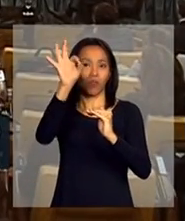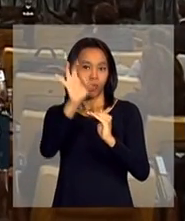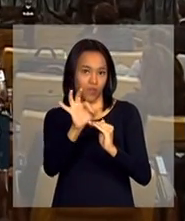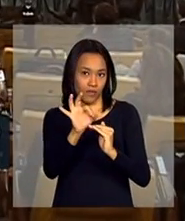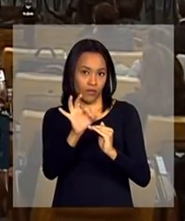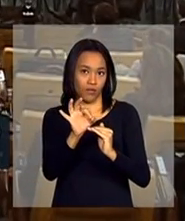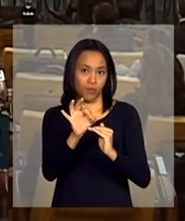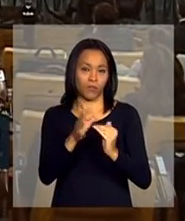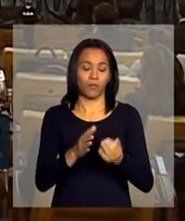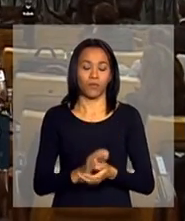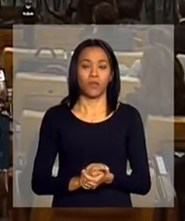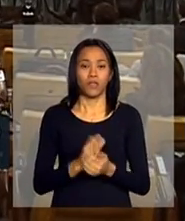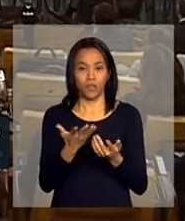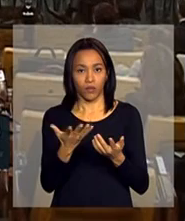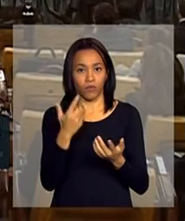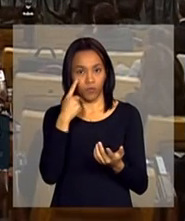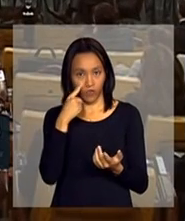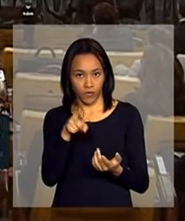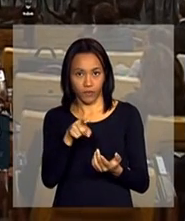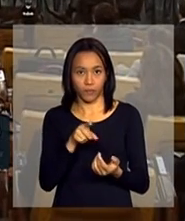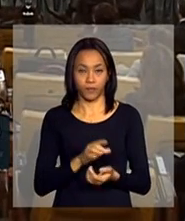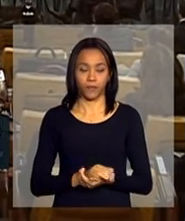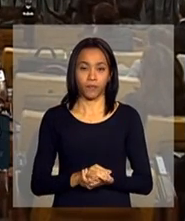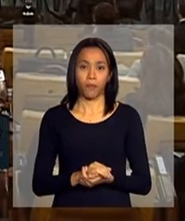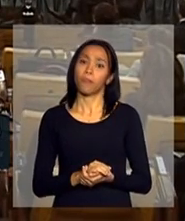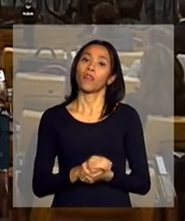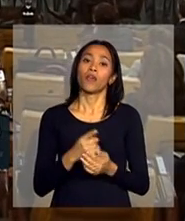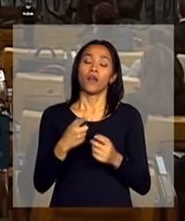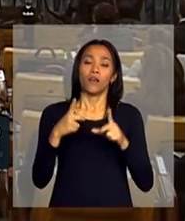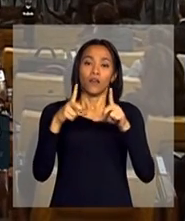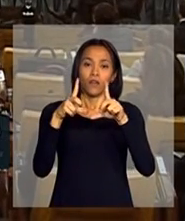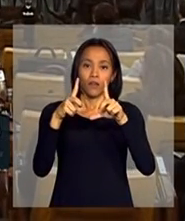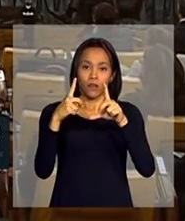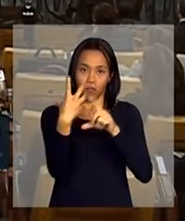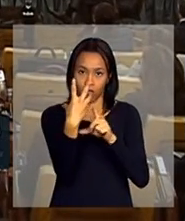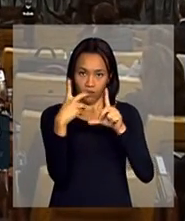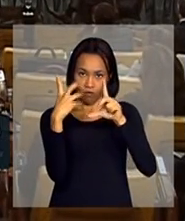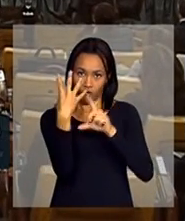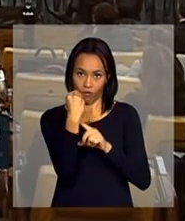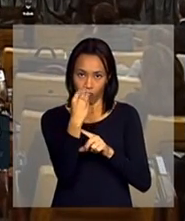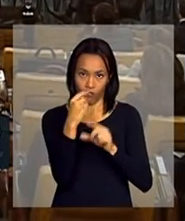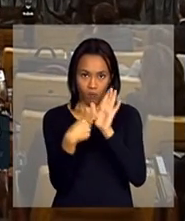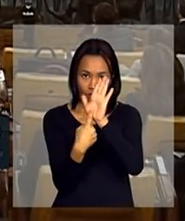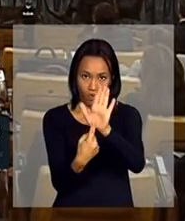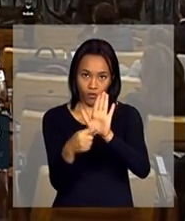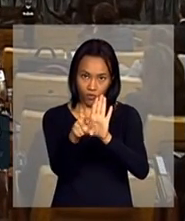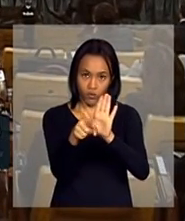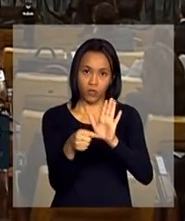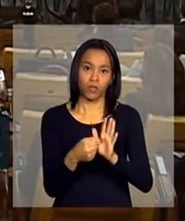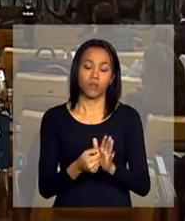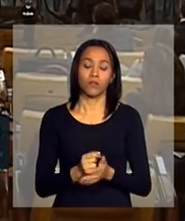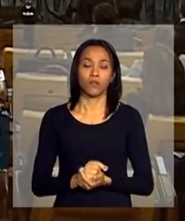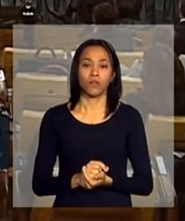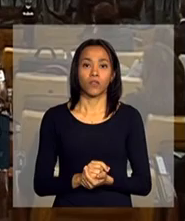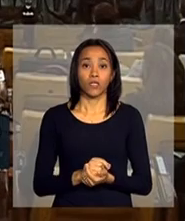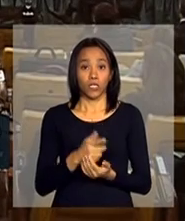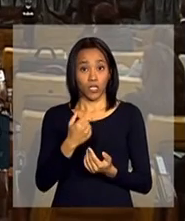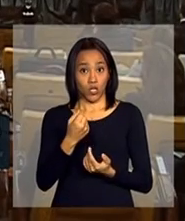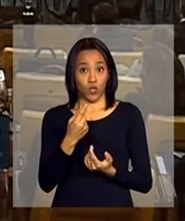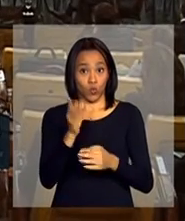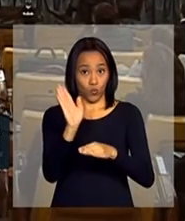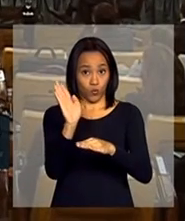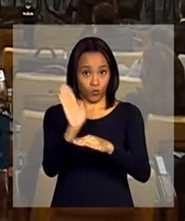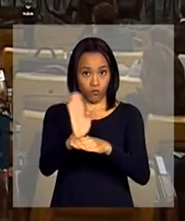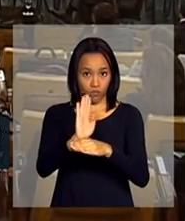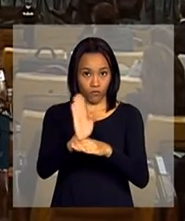aqueles que têm sinal negativo. Os sinais estão trocados. na fotografia é uma característica negativa, no filme